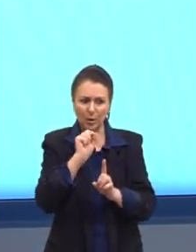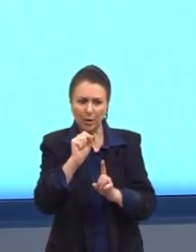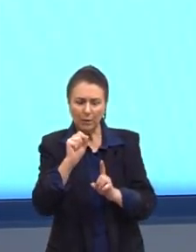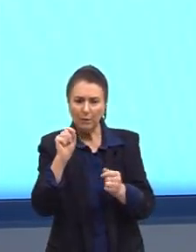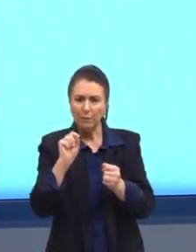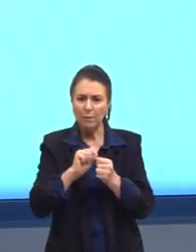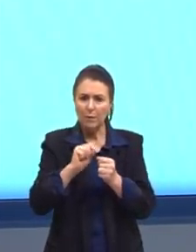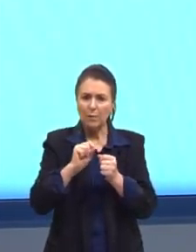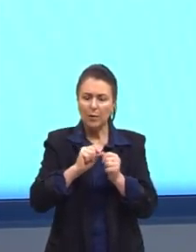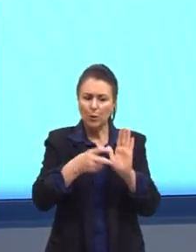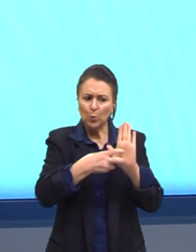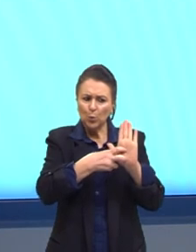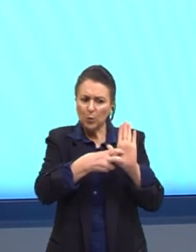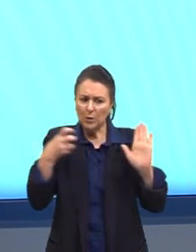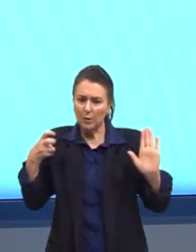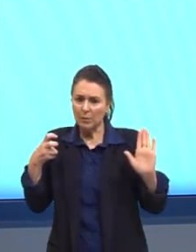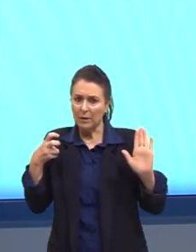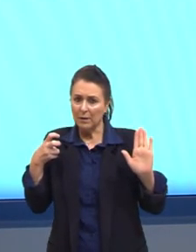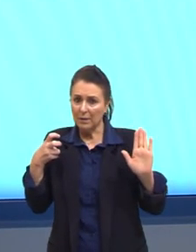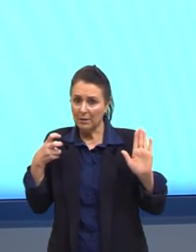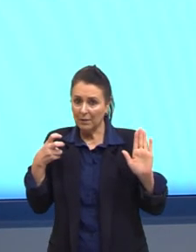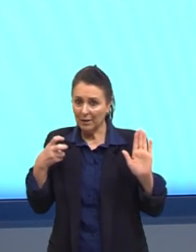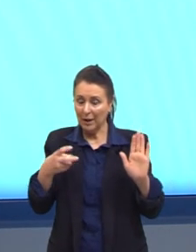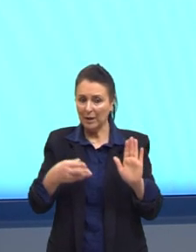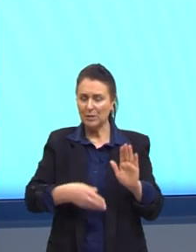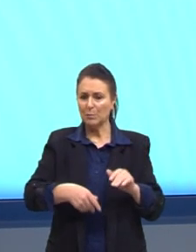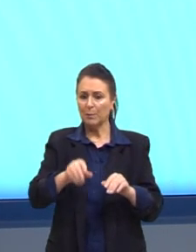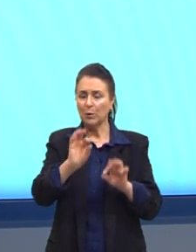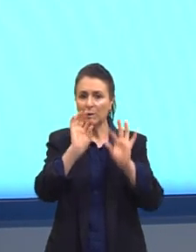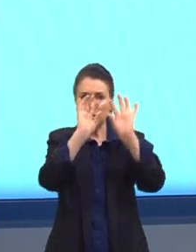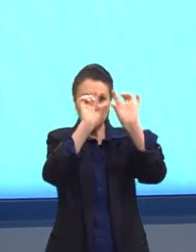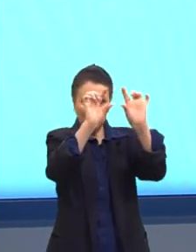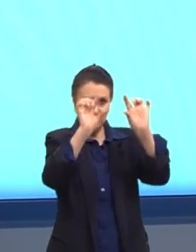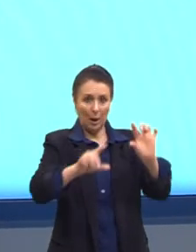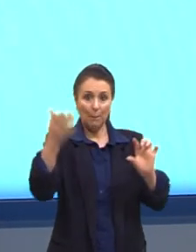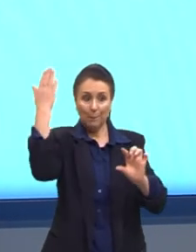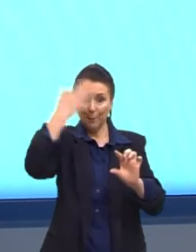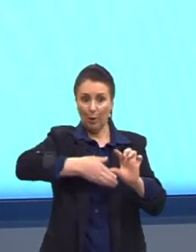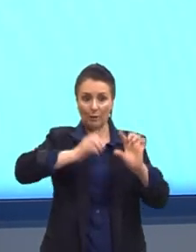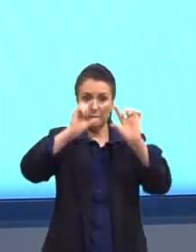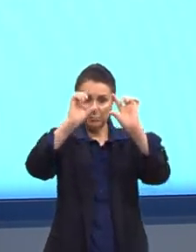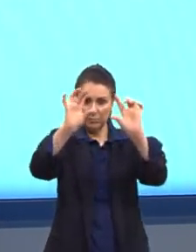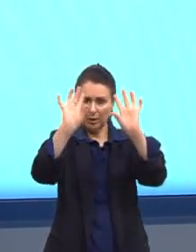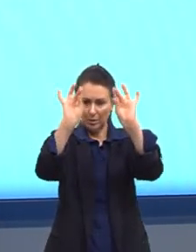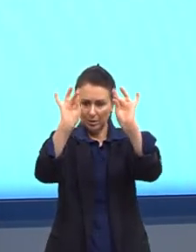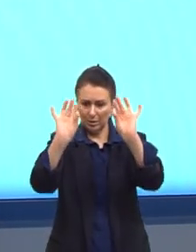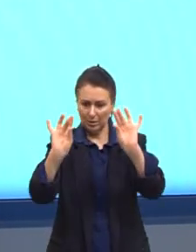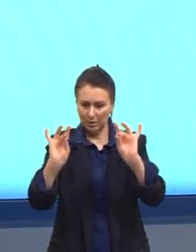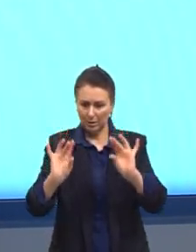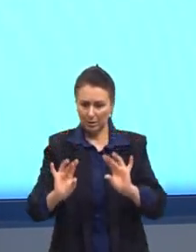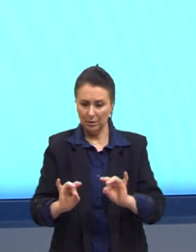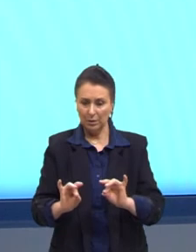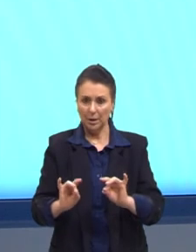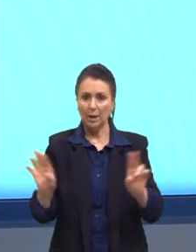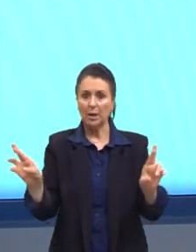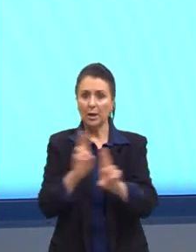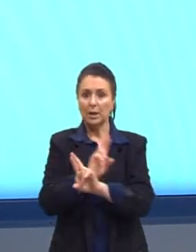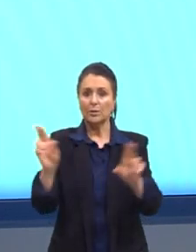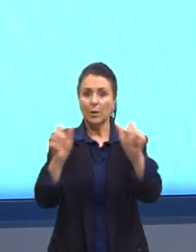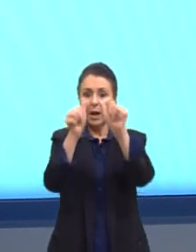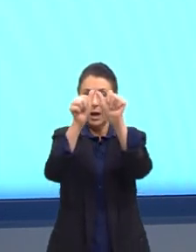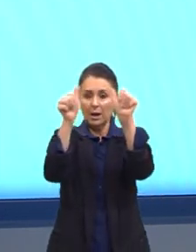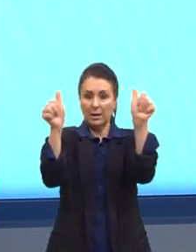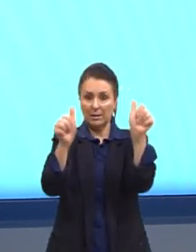todas as provas e colocar aqui nesse quadro. Então, eu vou relacionar aquilo que a imagem me